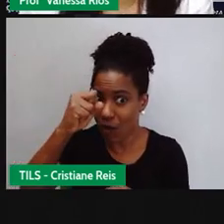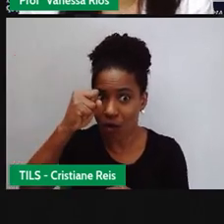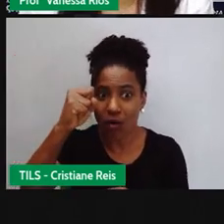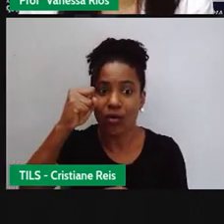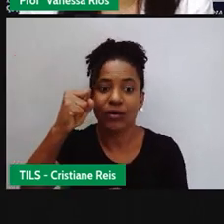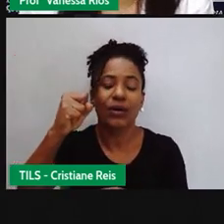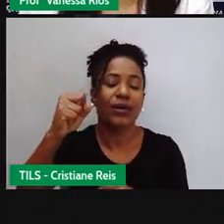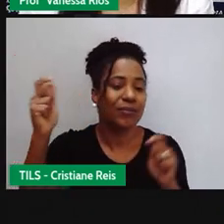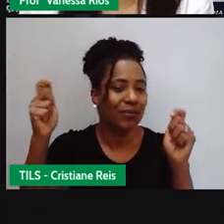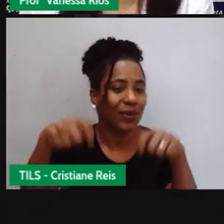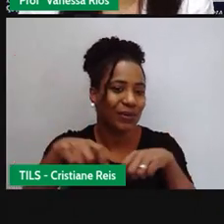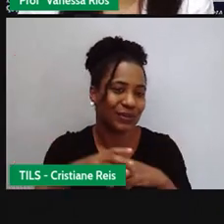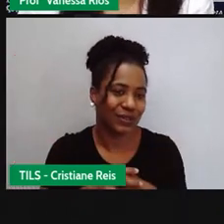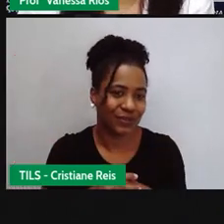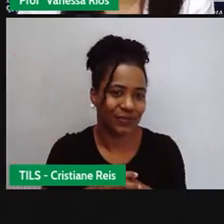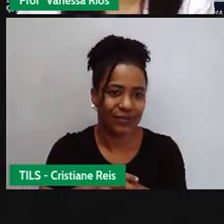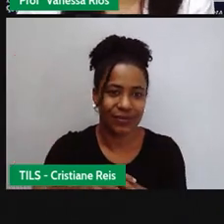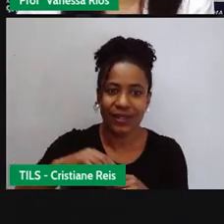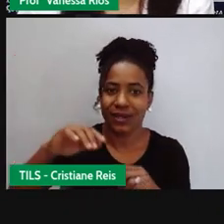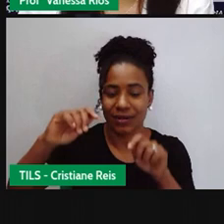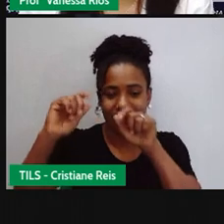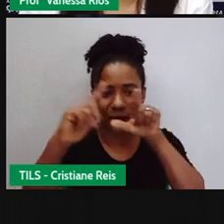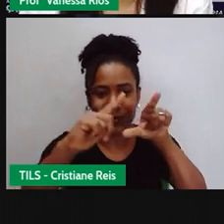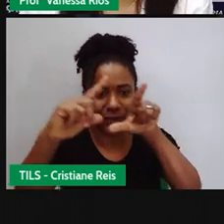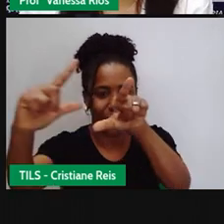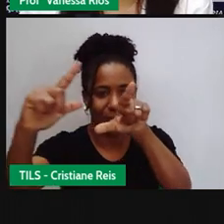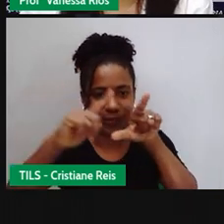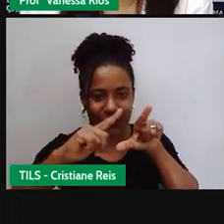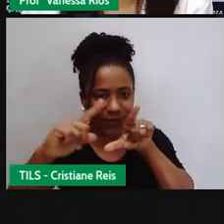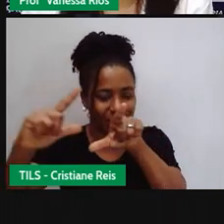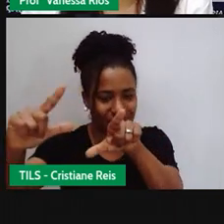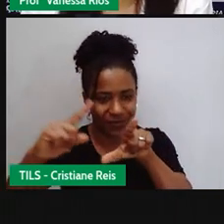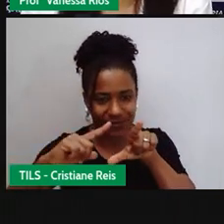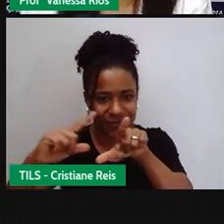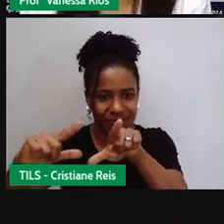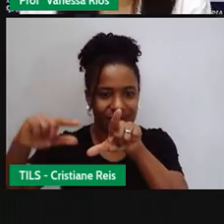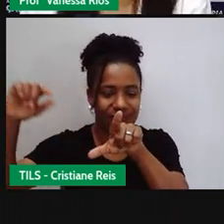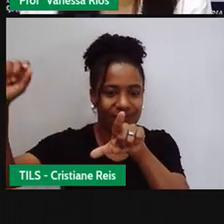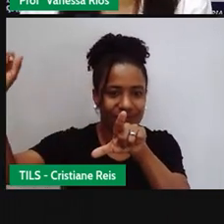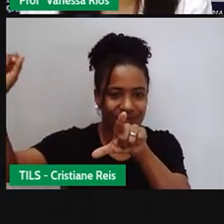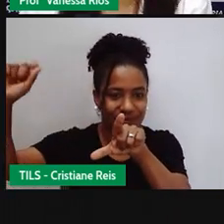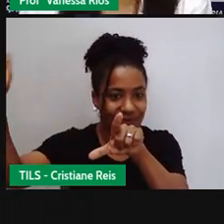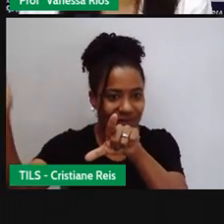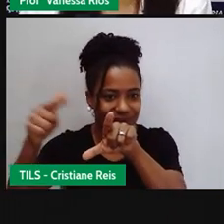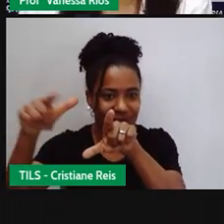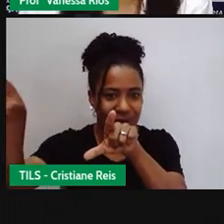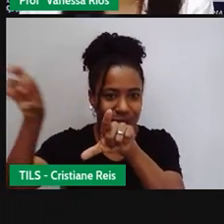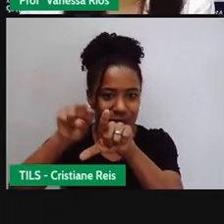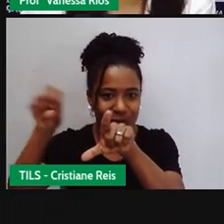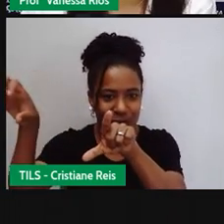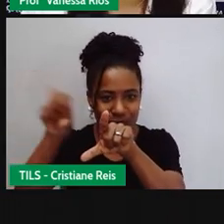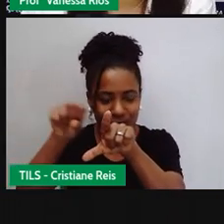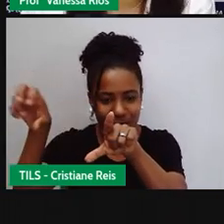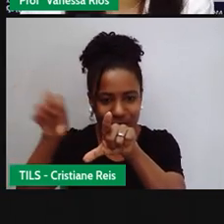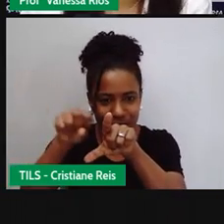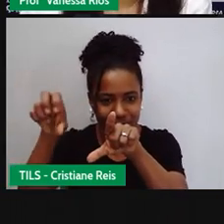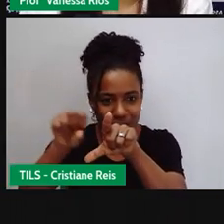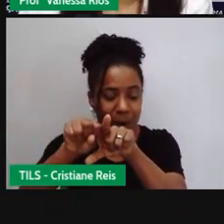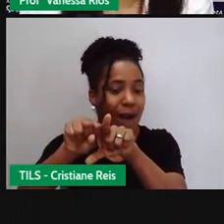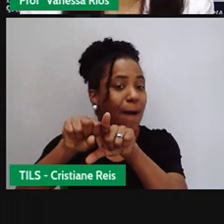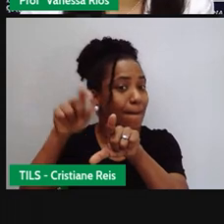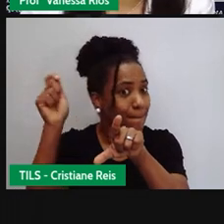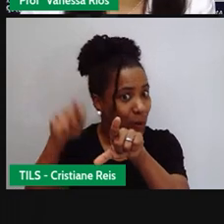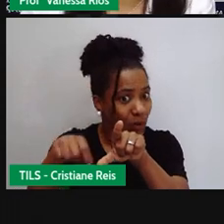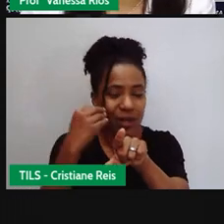essa energia, ela é colocada em rede, né, para utilização e aí as pessoas, às vezes, têm descontos na conta